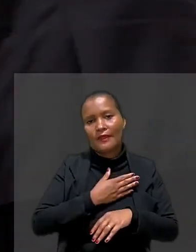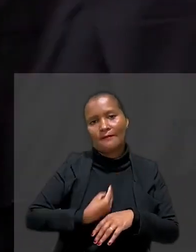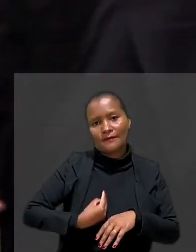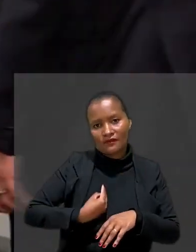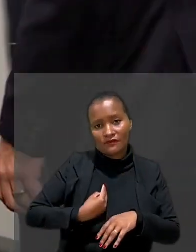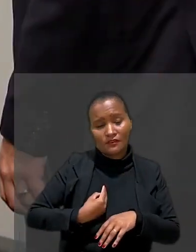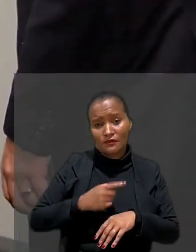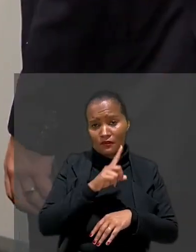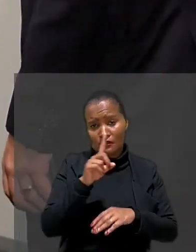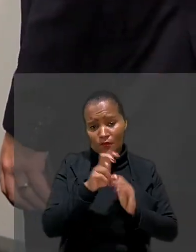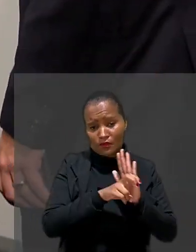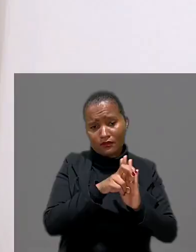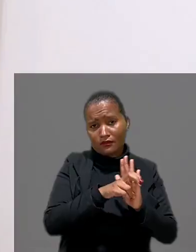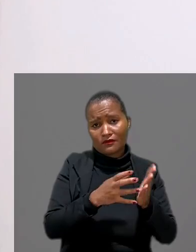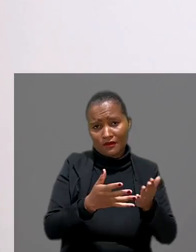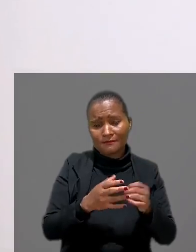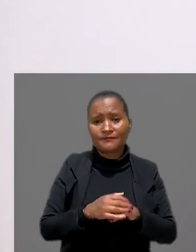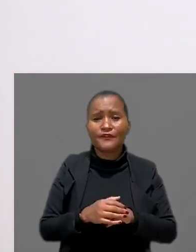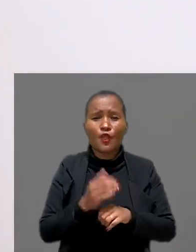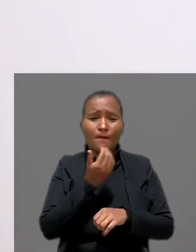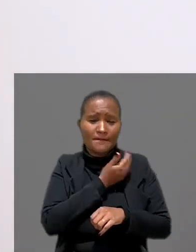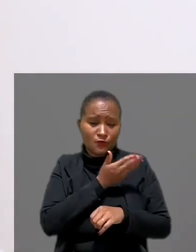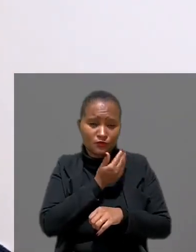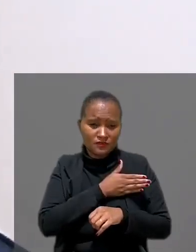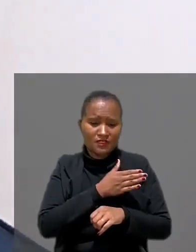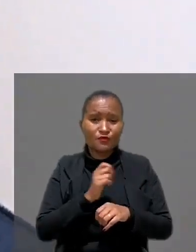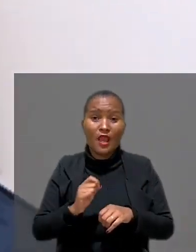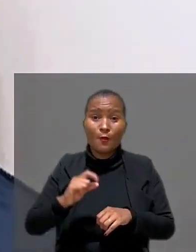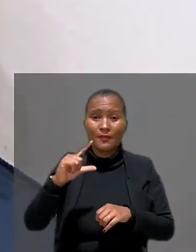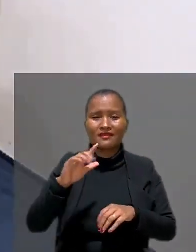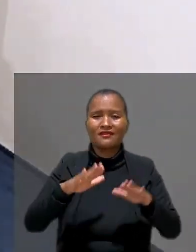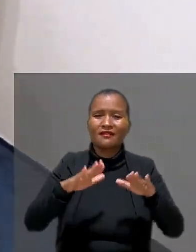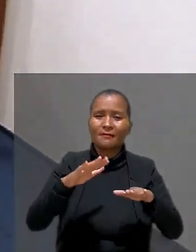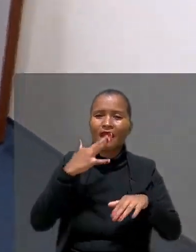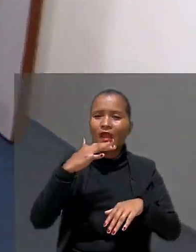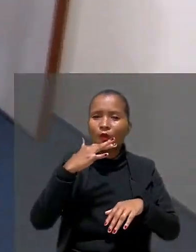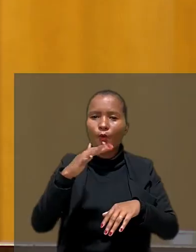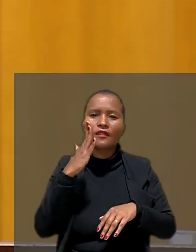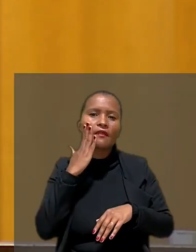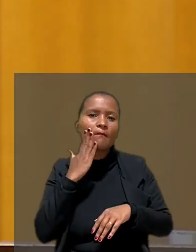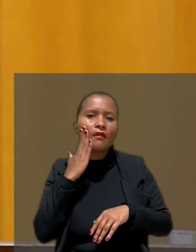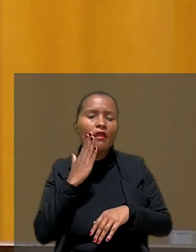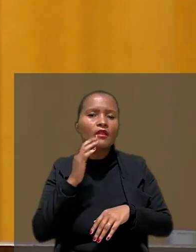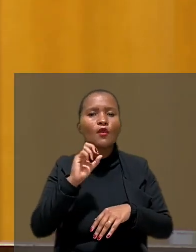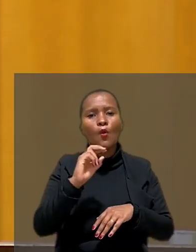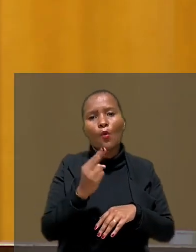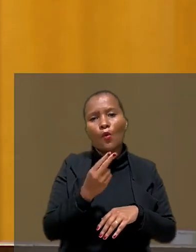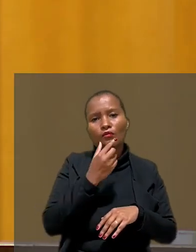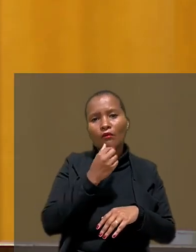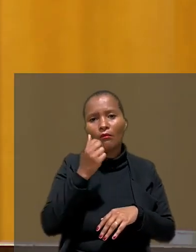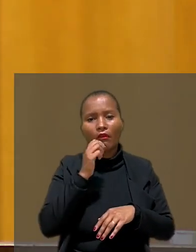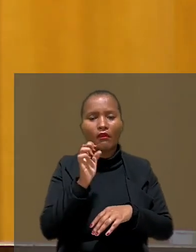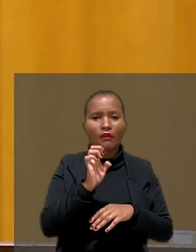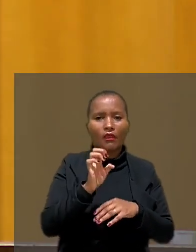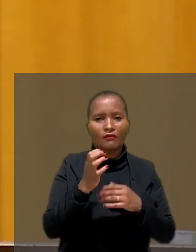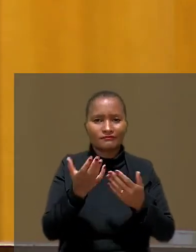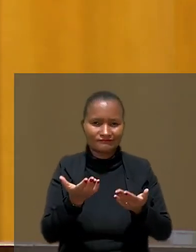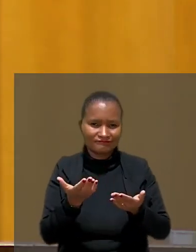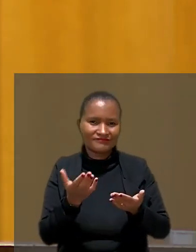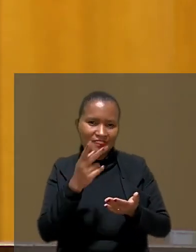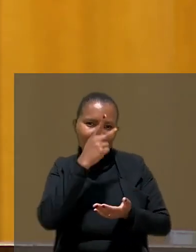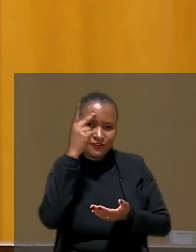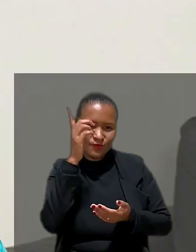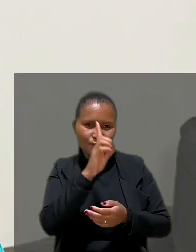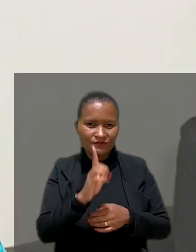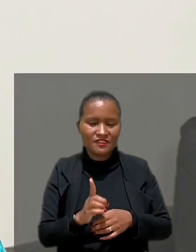muito a minha vida, não a cadeira de roda. O preconceito aumenta conforme a cor da pele ou a orientação sexual da pessoa